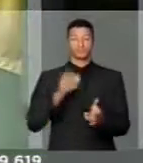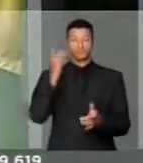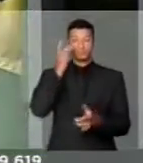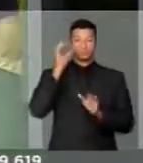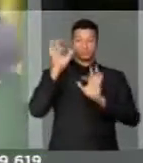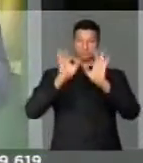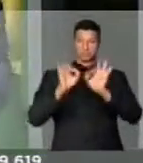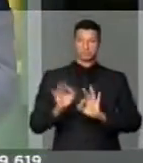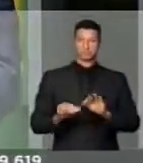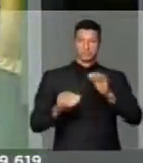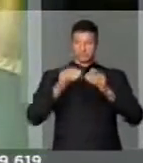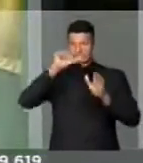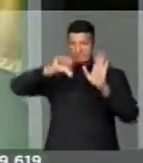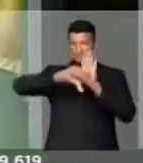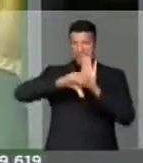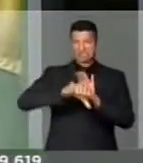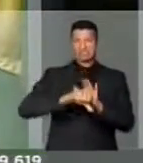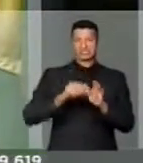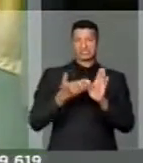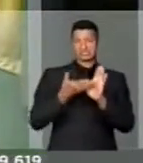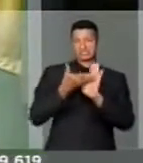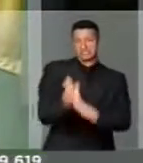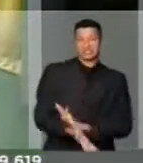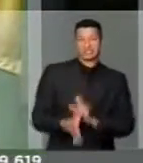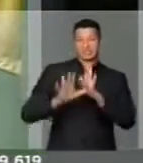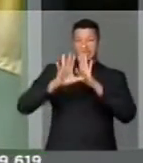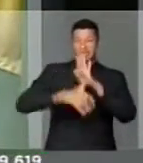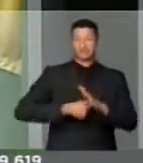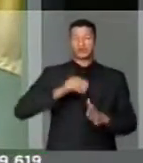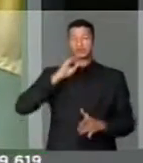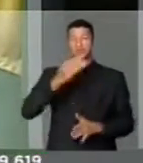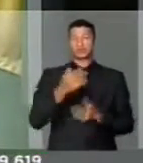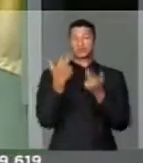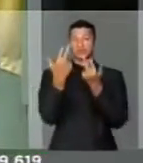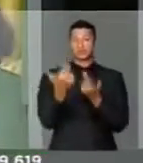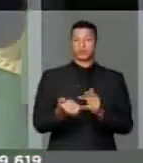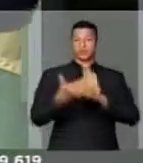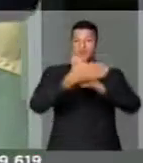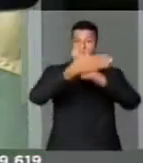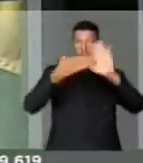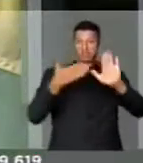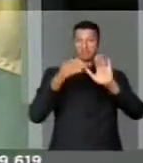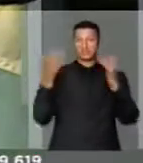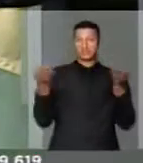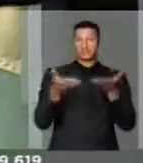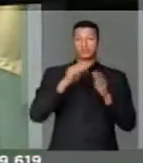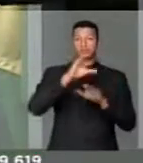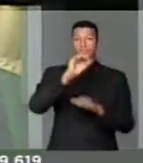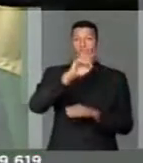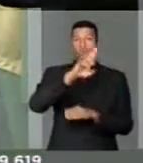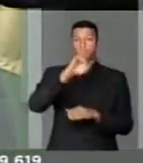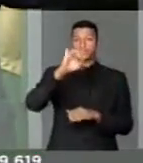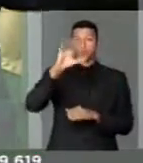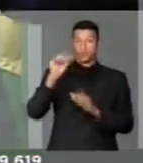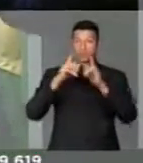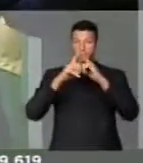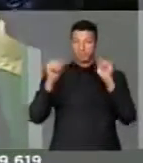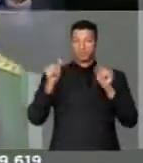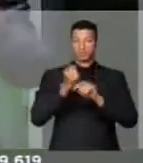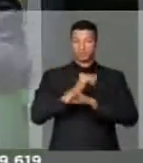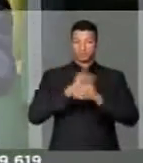organização criminosa que desvia bilhões de reais com esta manchete de hoje do Correio Brasiliense,